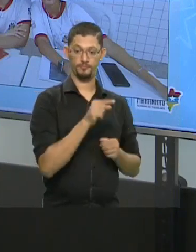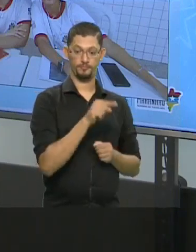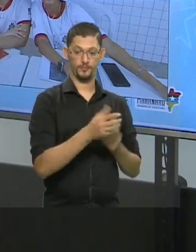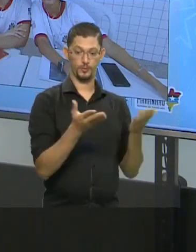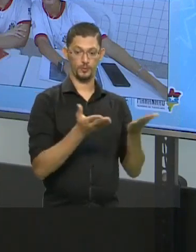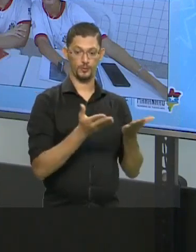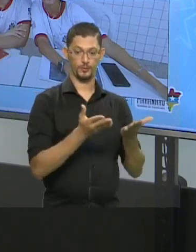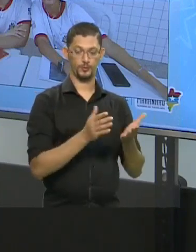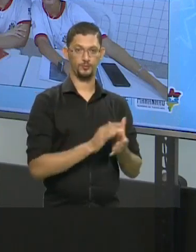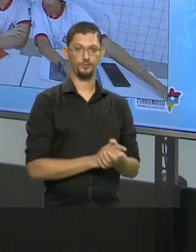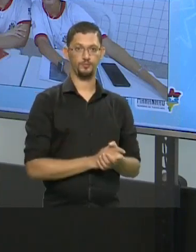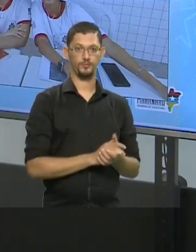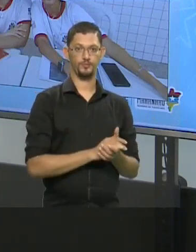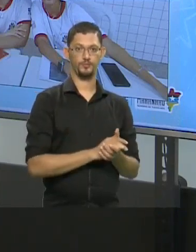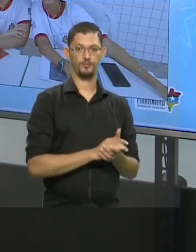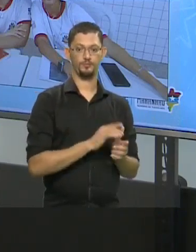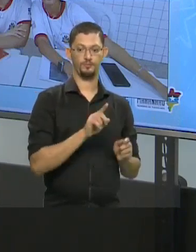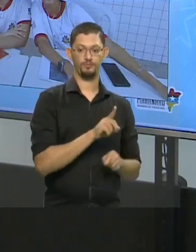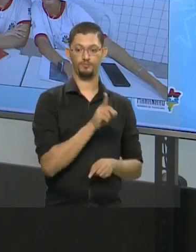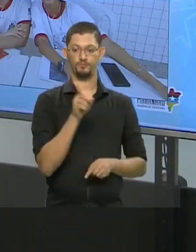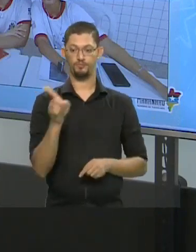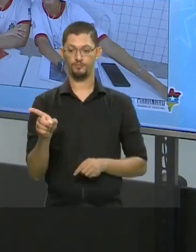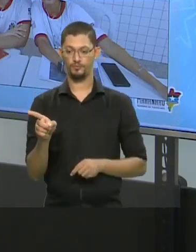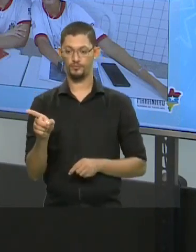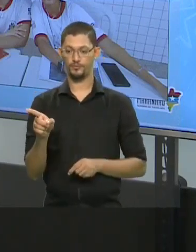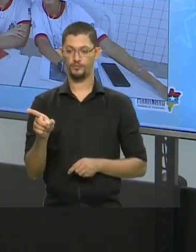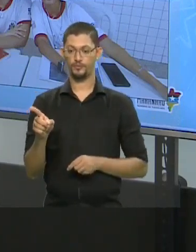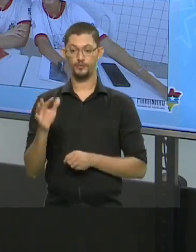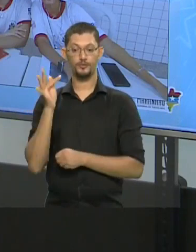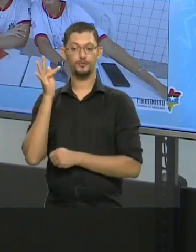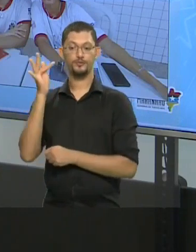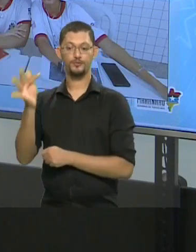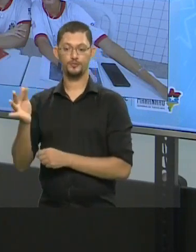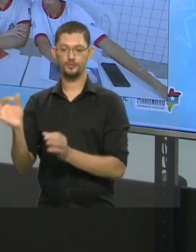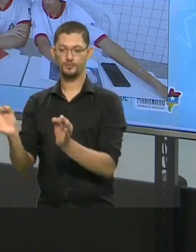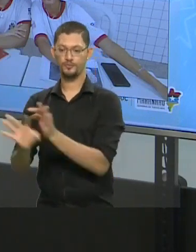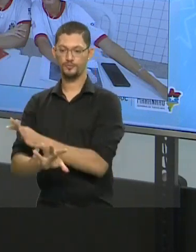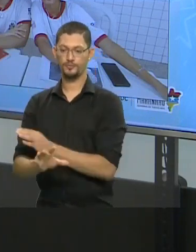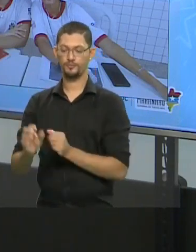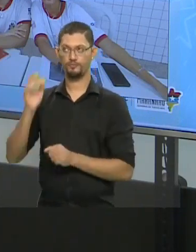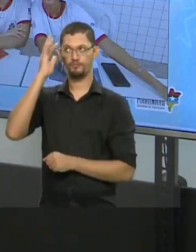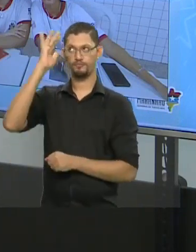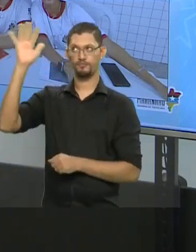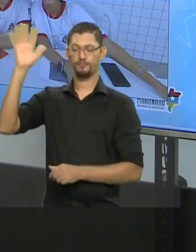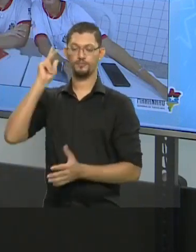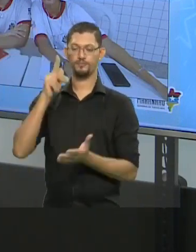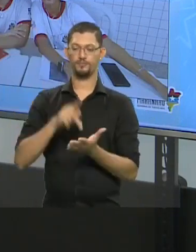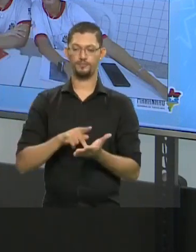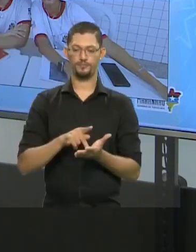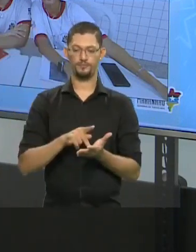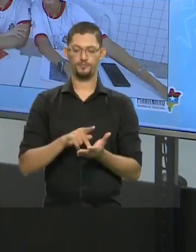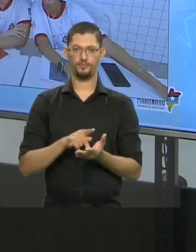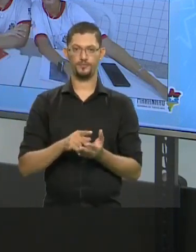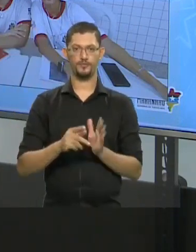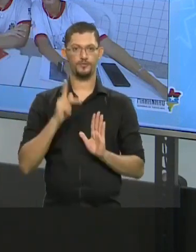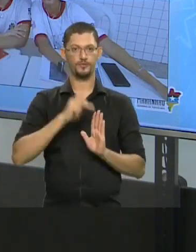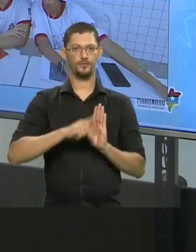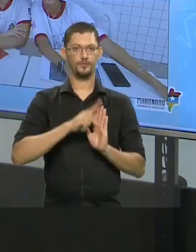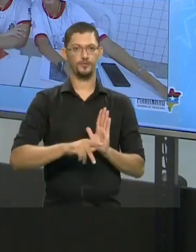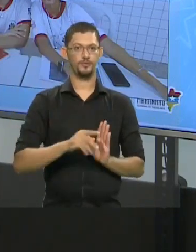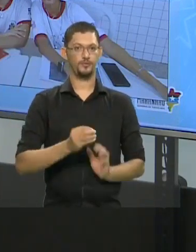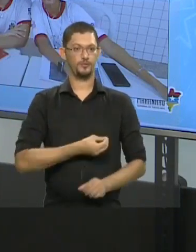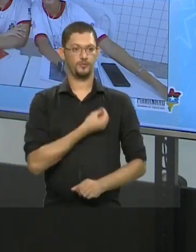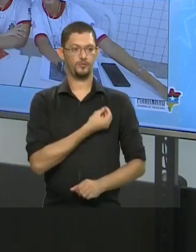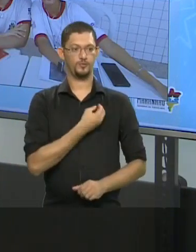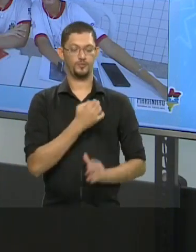o presente, e esse ponto final que está no futuro, que é a realização de um sonho. O projeto de vida é